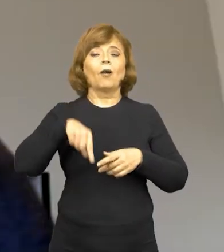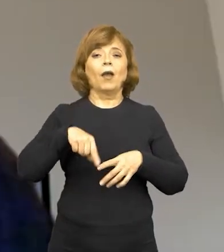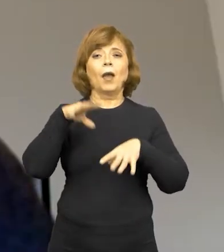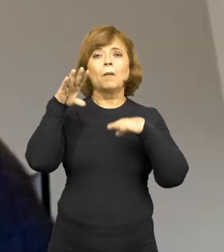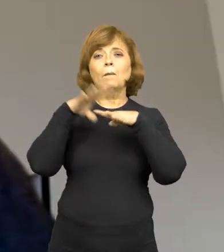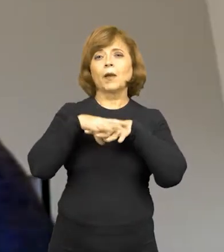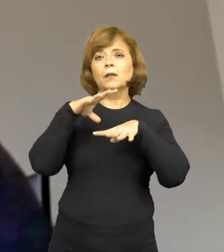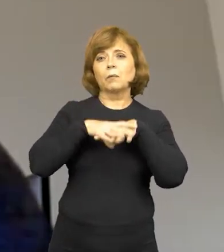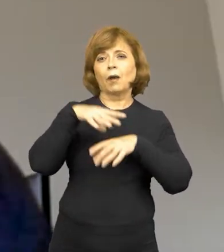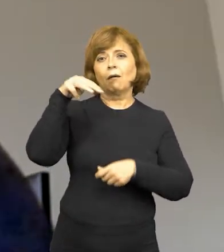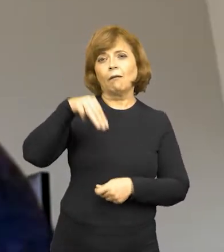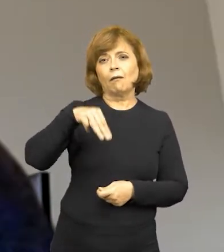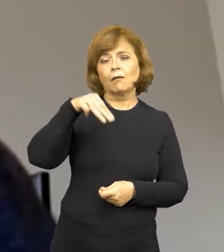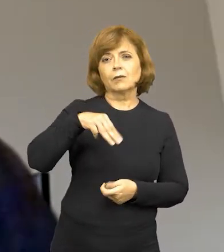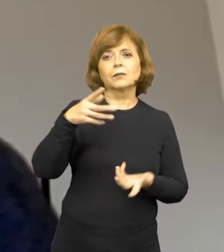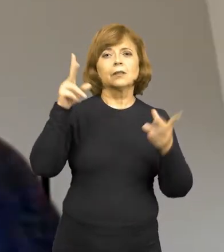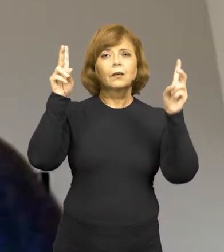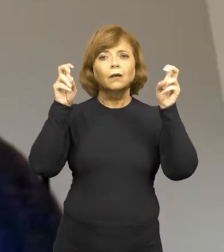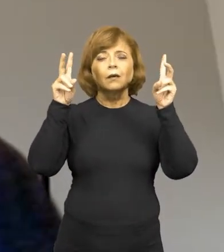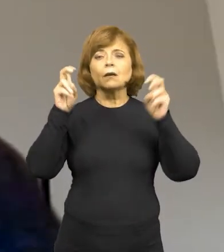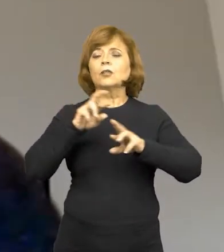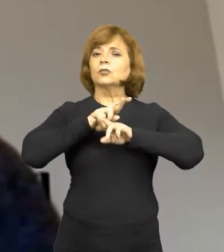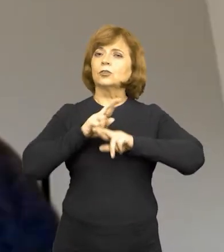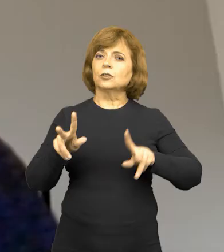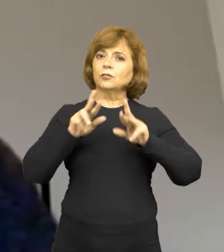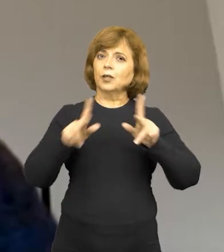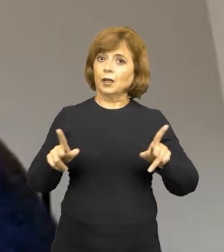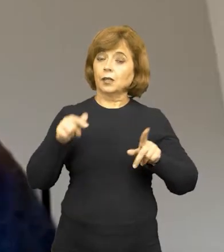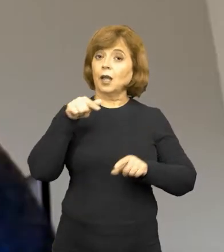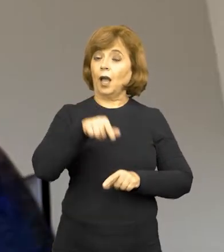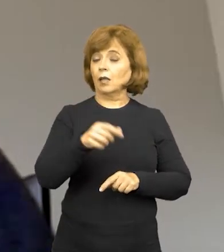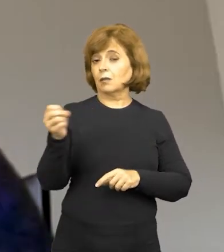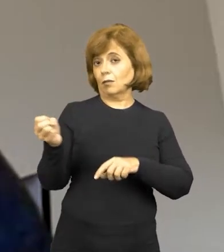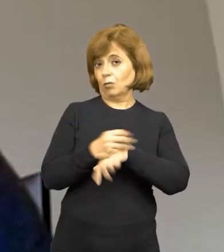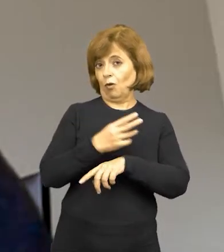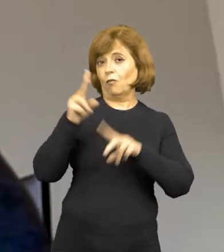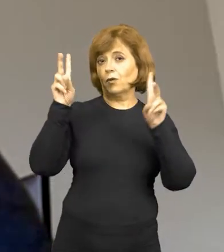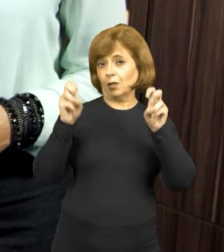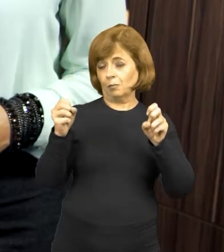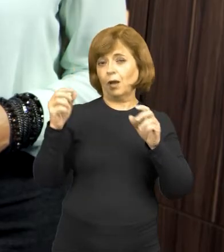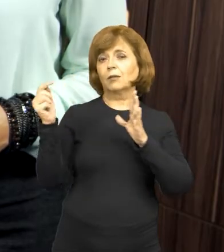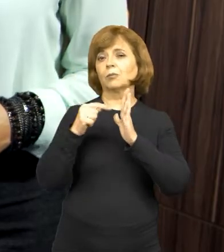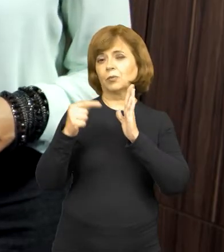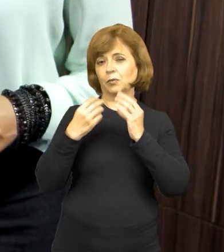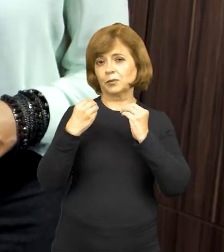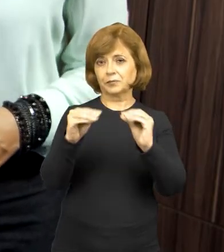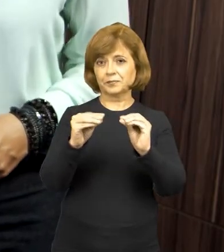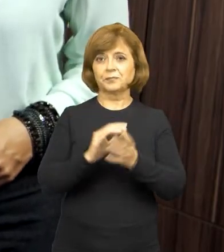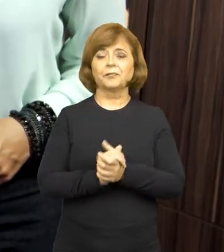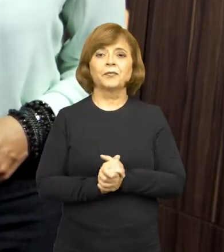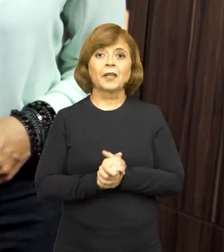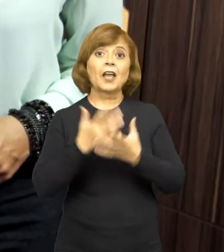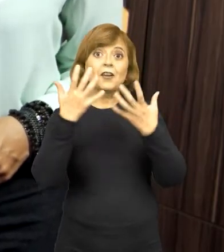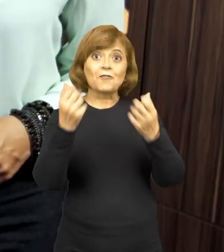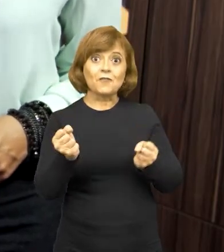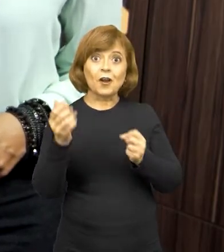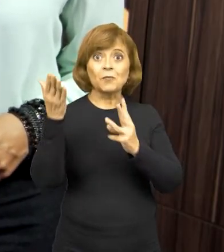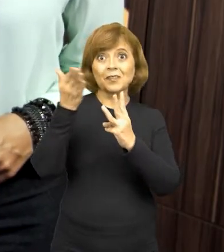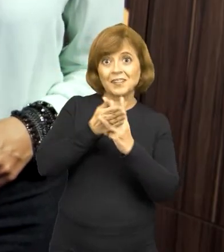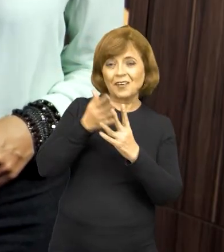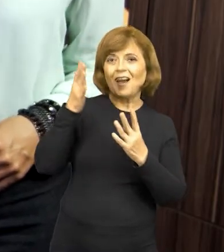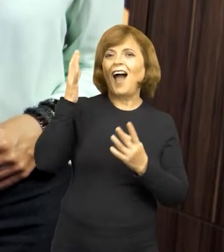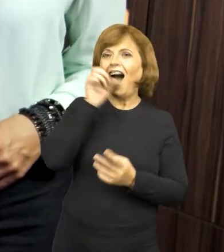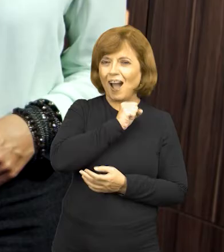e, dentro dessa nova temática, nós vamos inserir, sim, alguns itens. E nós vamos para um rápido